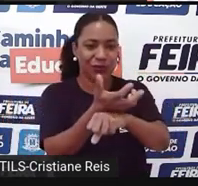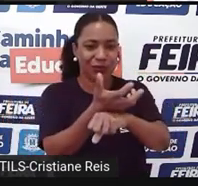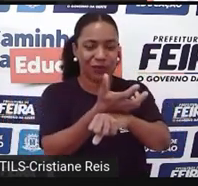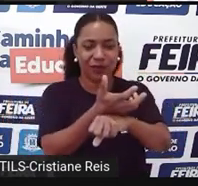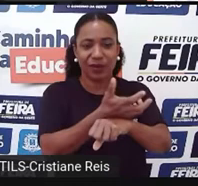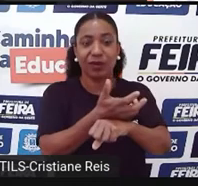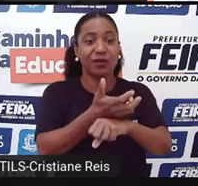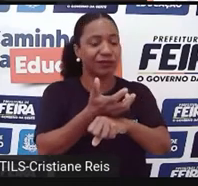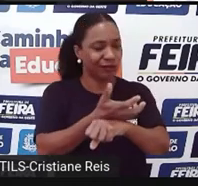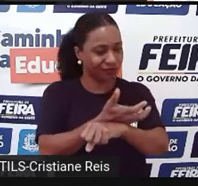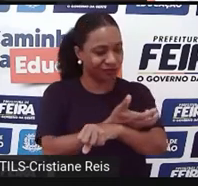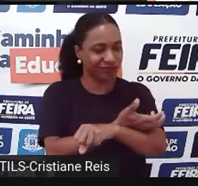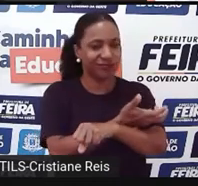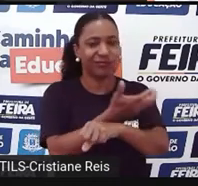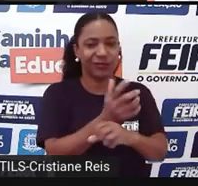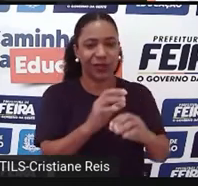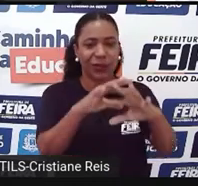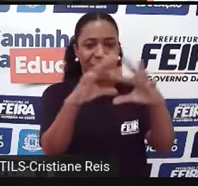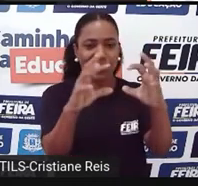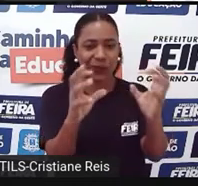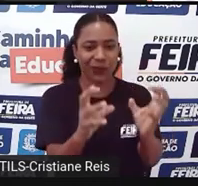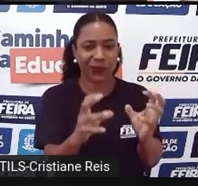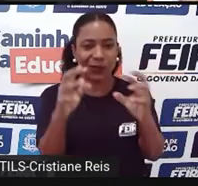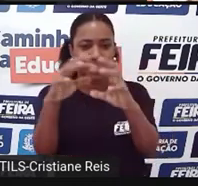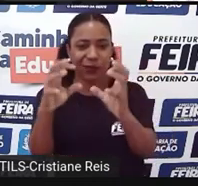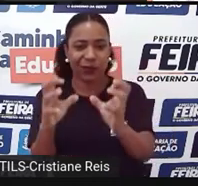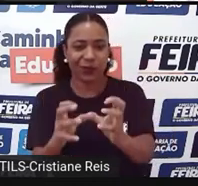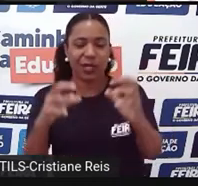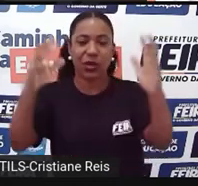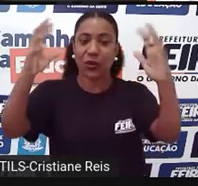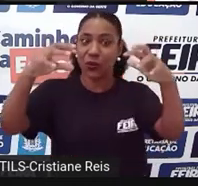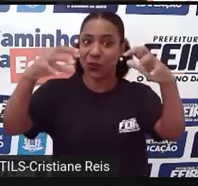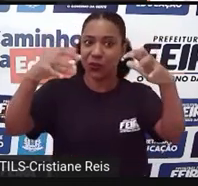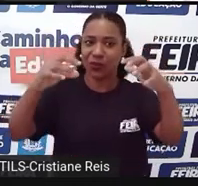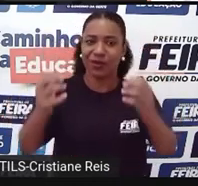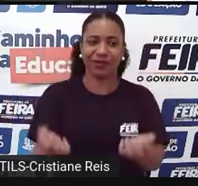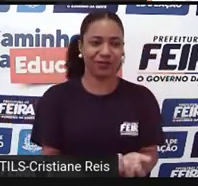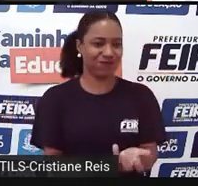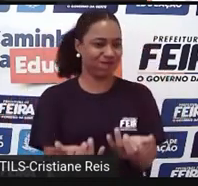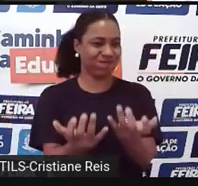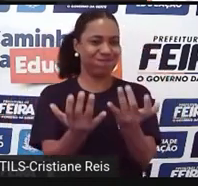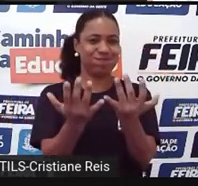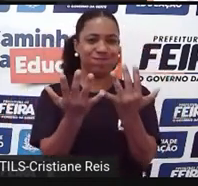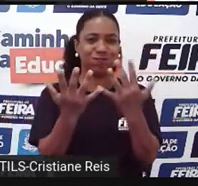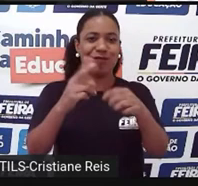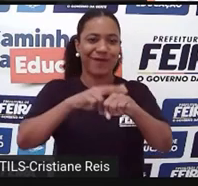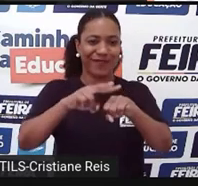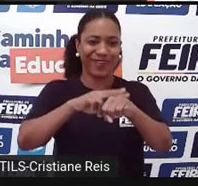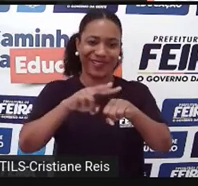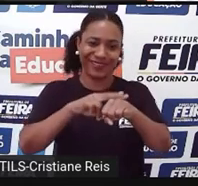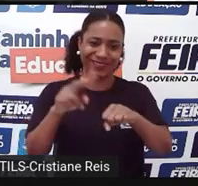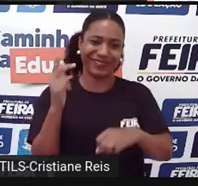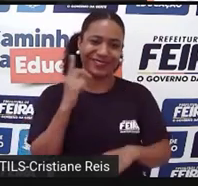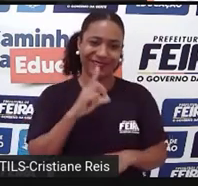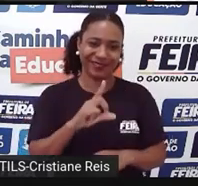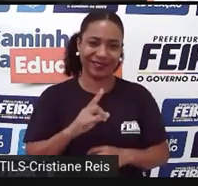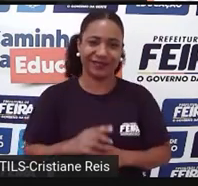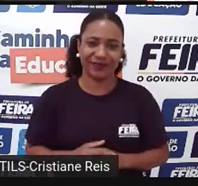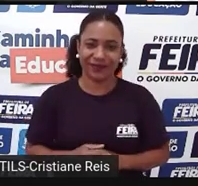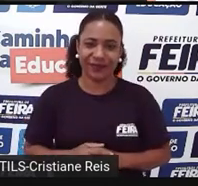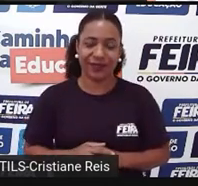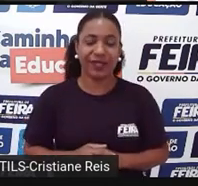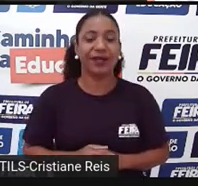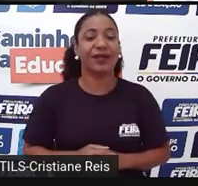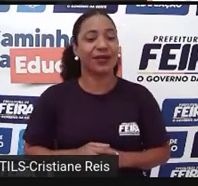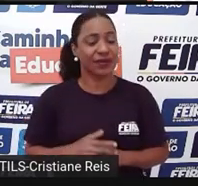Então, a depender da quantidade de chuva que tenha, já muda completamente a paisagem do cerrado. E no extremo